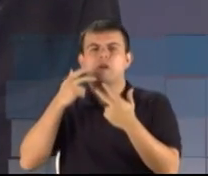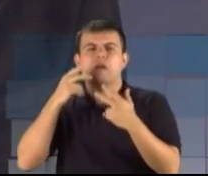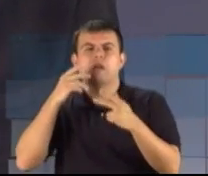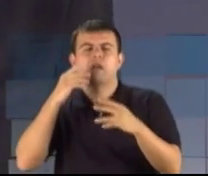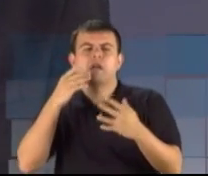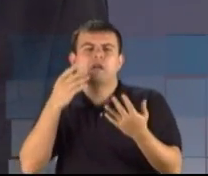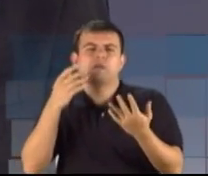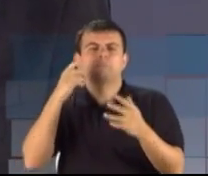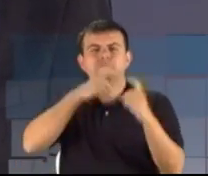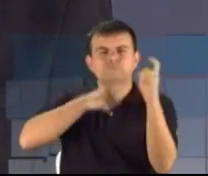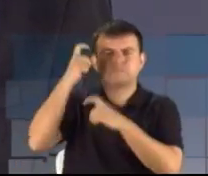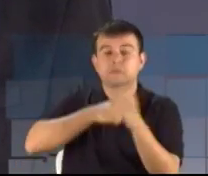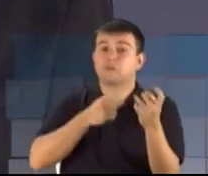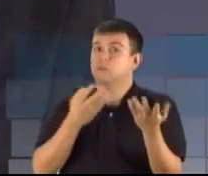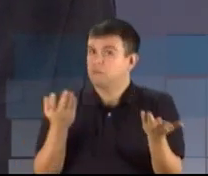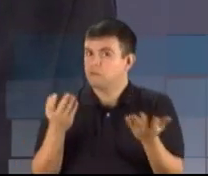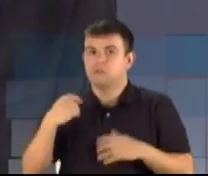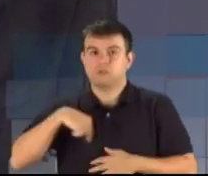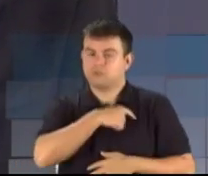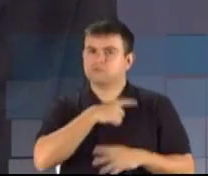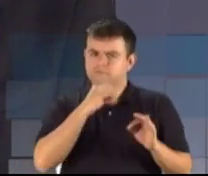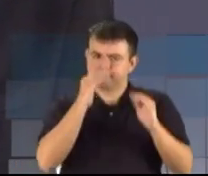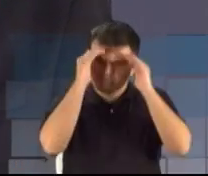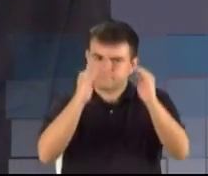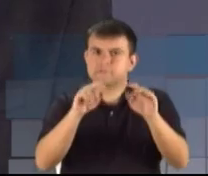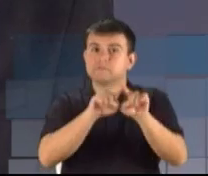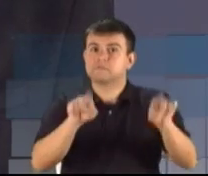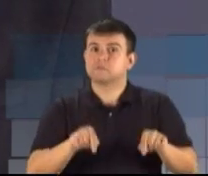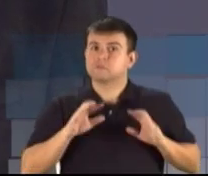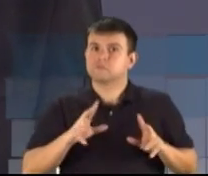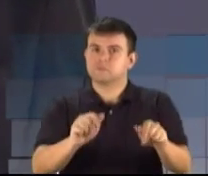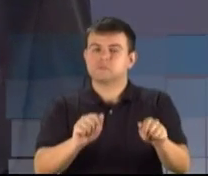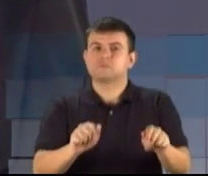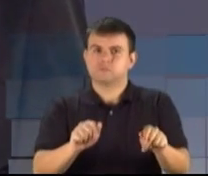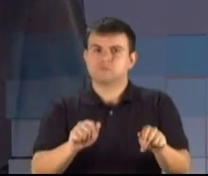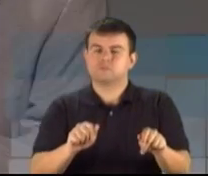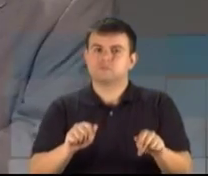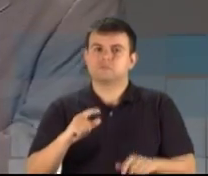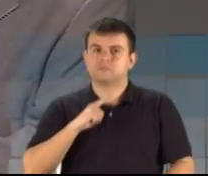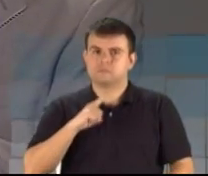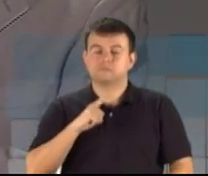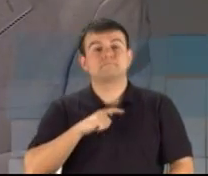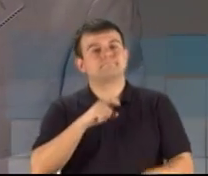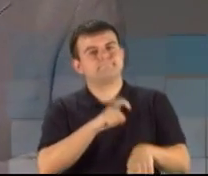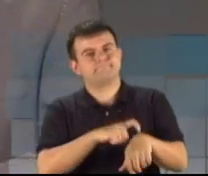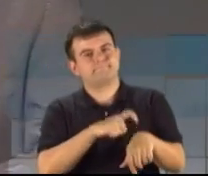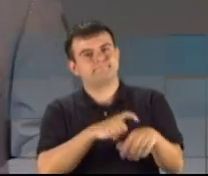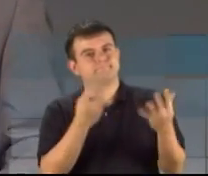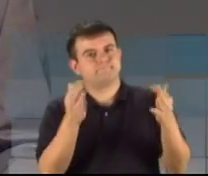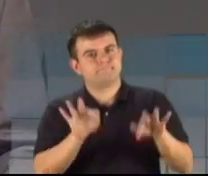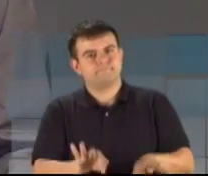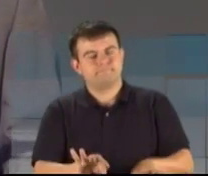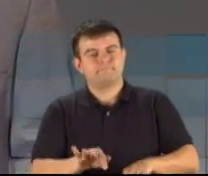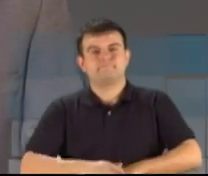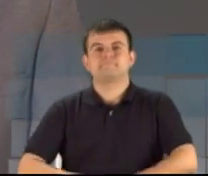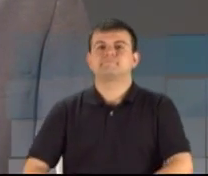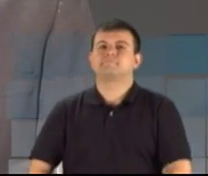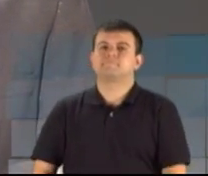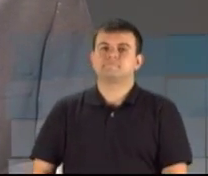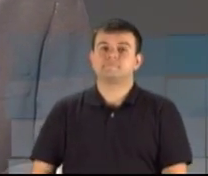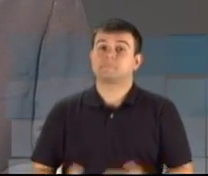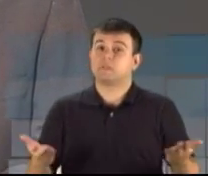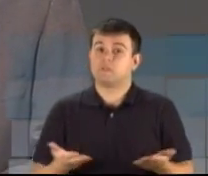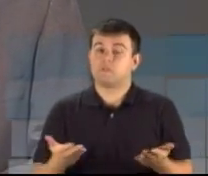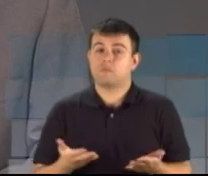funcionalismos do Estado. Todos os funcionários do Estado que tiveram aumento. E olha que deram até dois... esgotado o candidato, agora